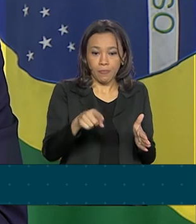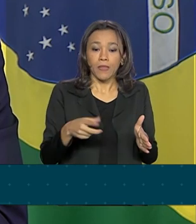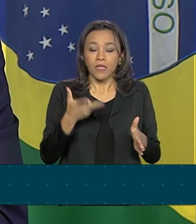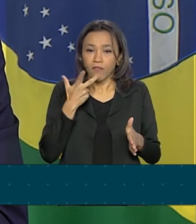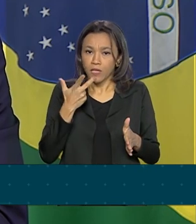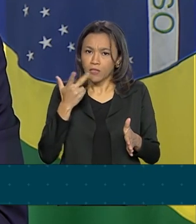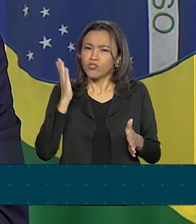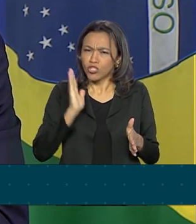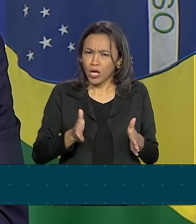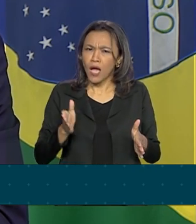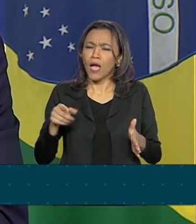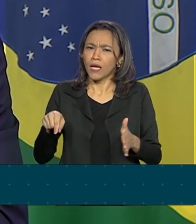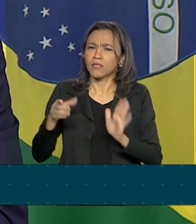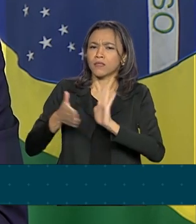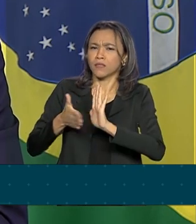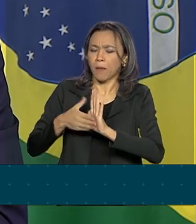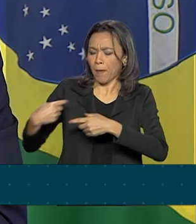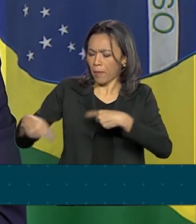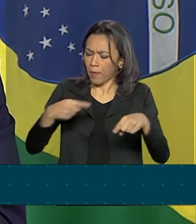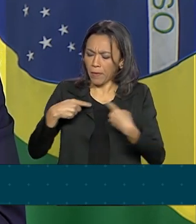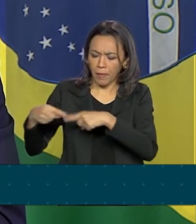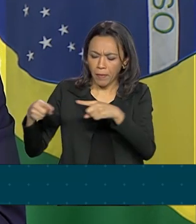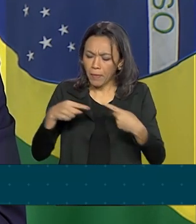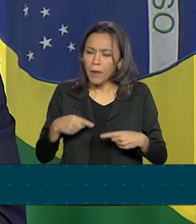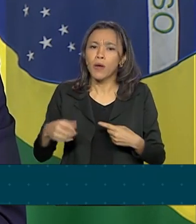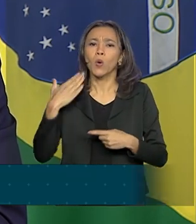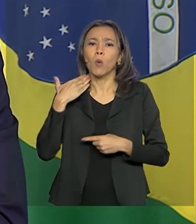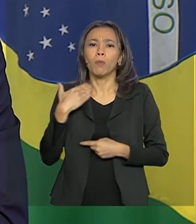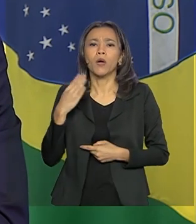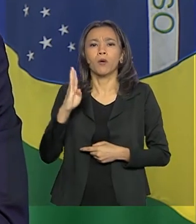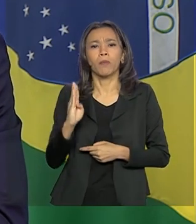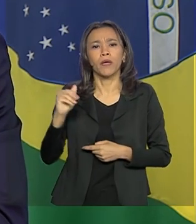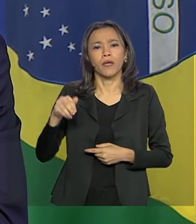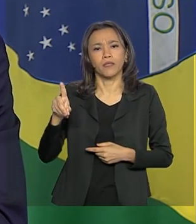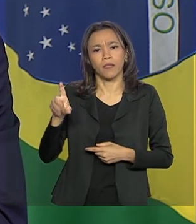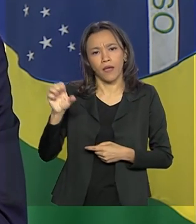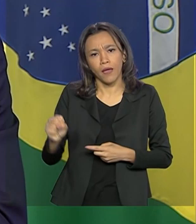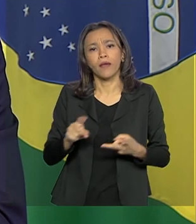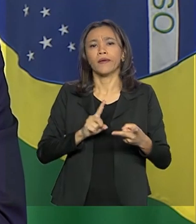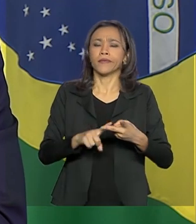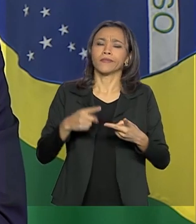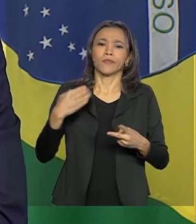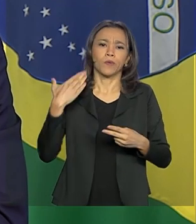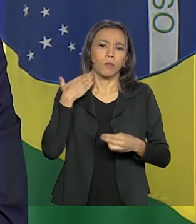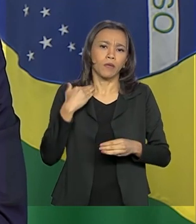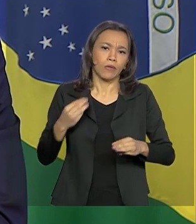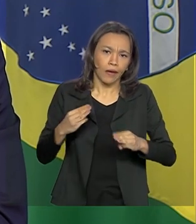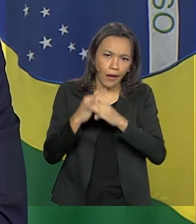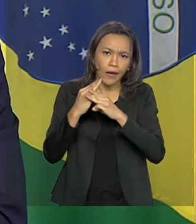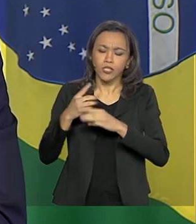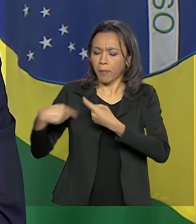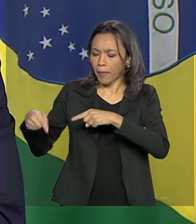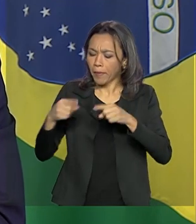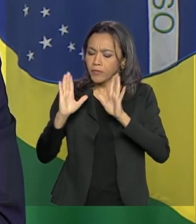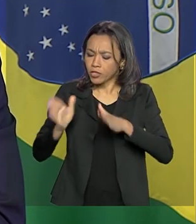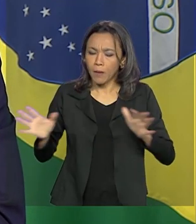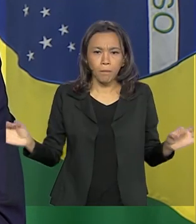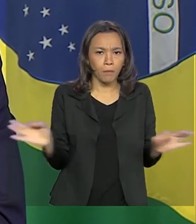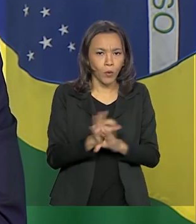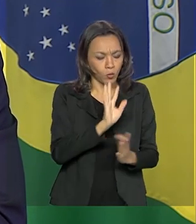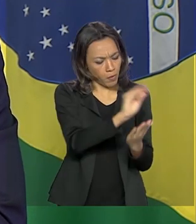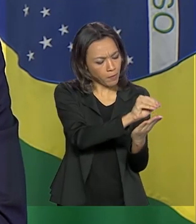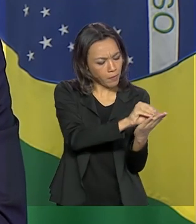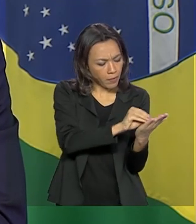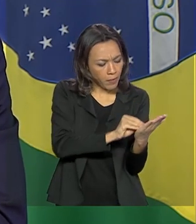amplamente debatida, tanto com o BNDES quanto com a Caixa Econômica. Ela já está formatada, será anunciada na próxima